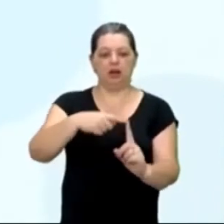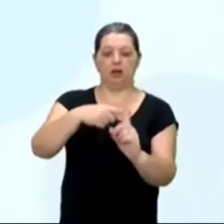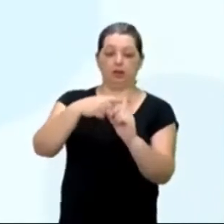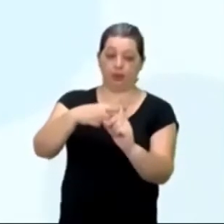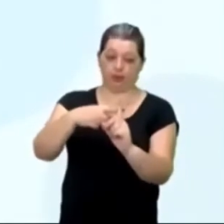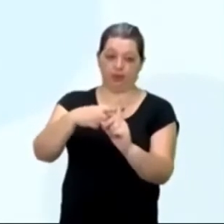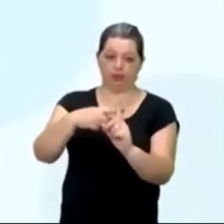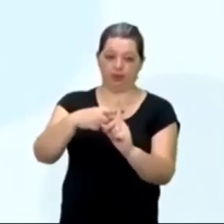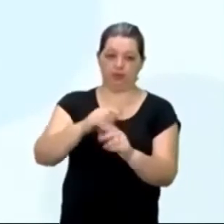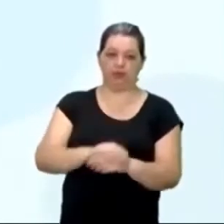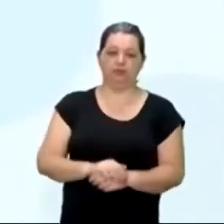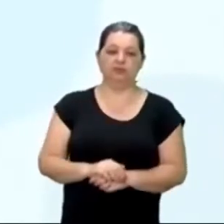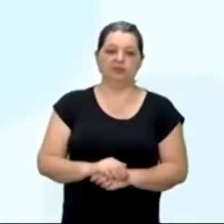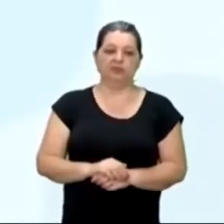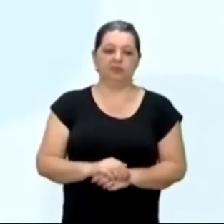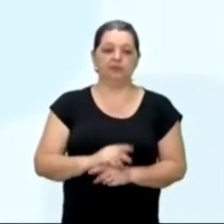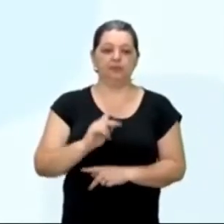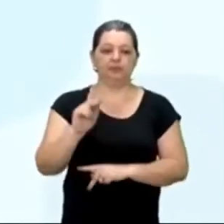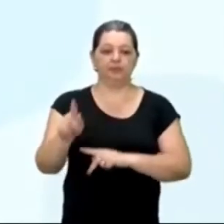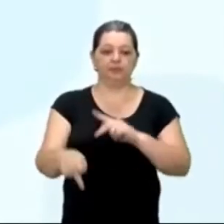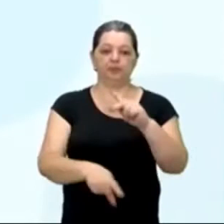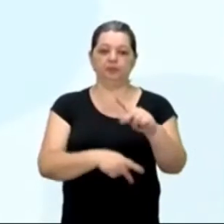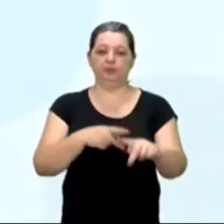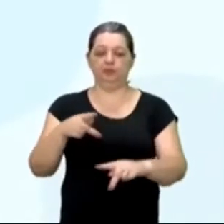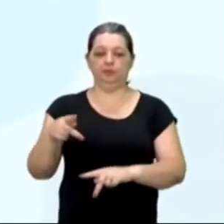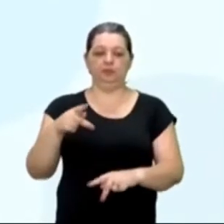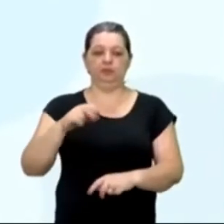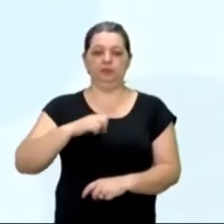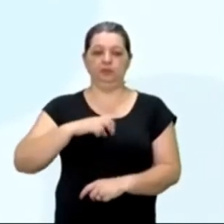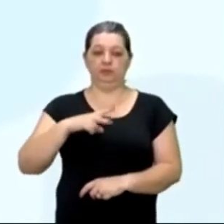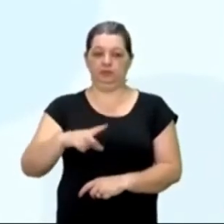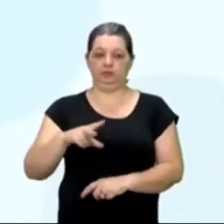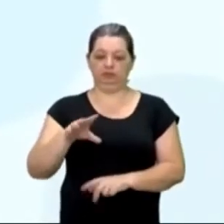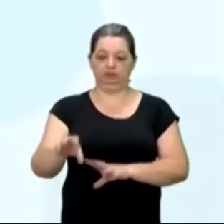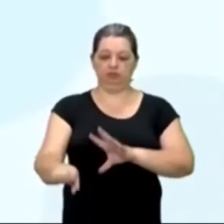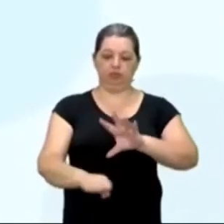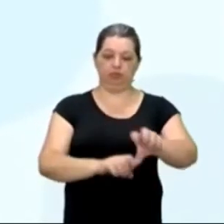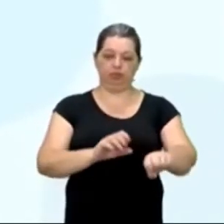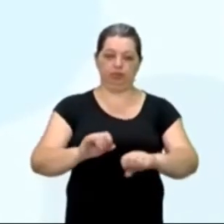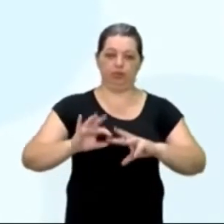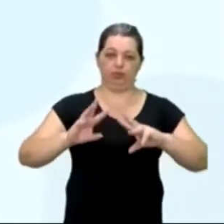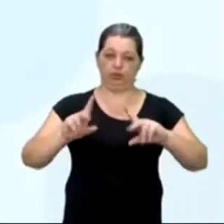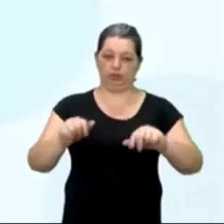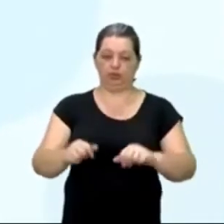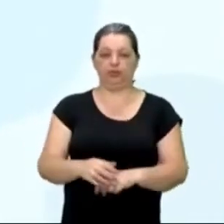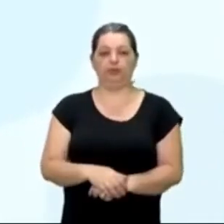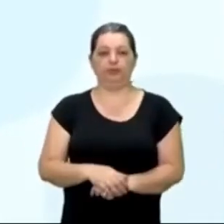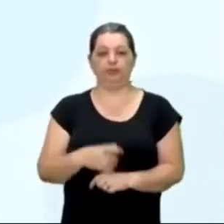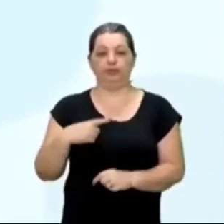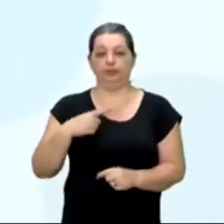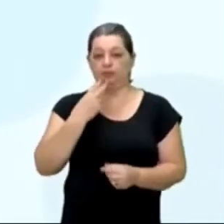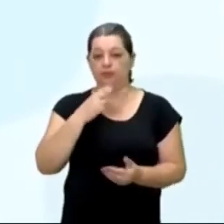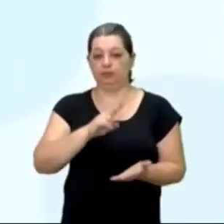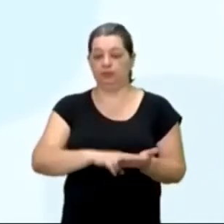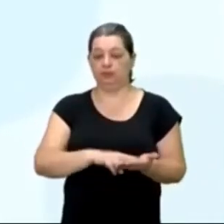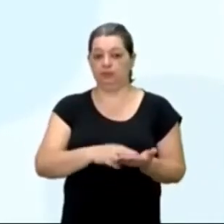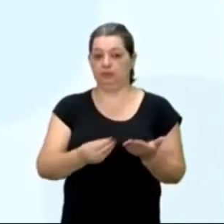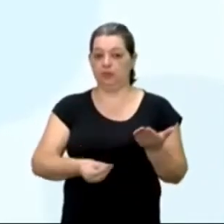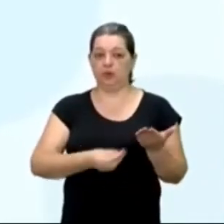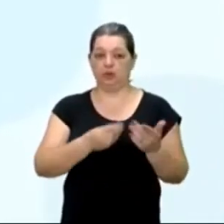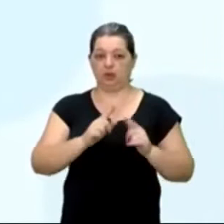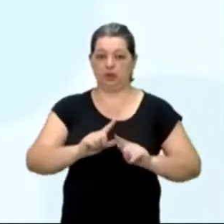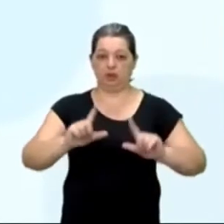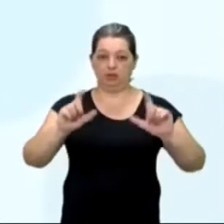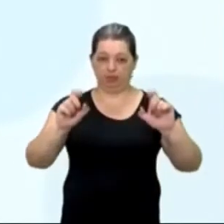tomando posse de tudo, então, e aqui, um facsímile, um retrato, do que foi a carta